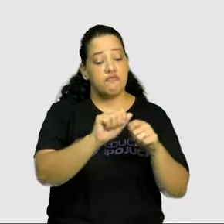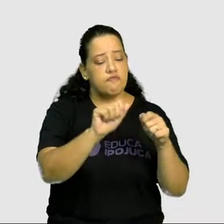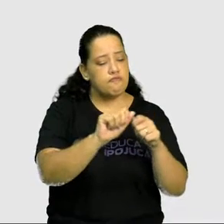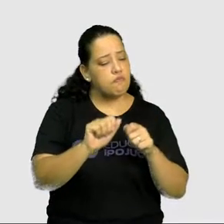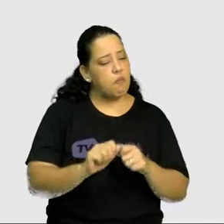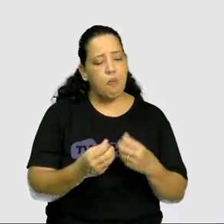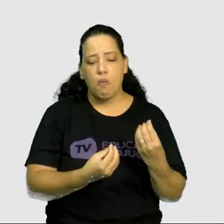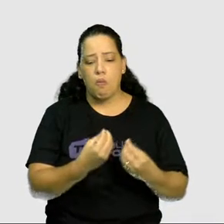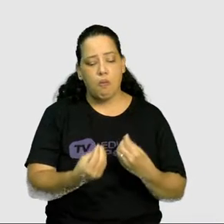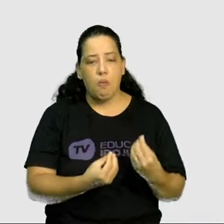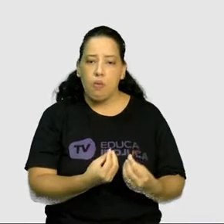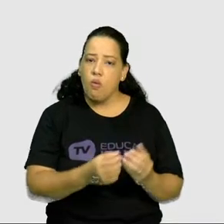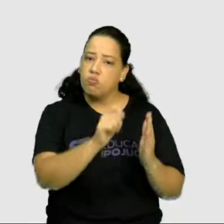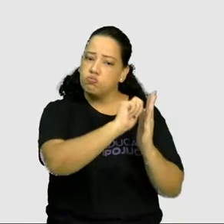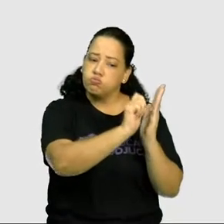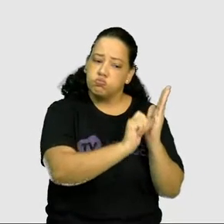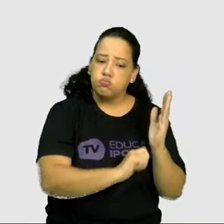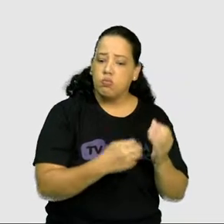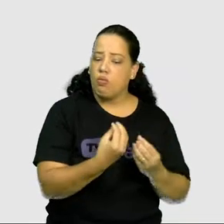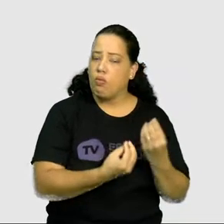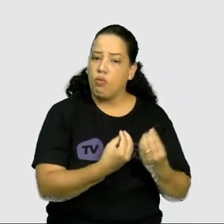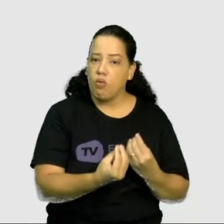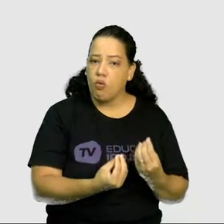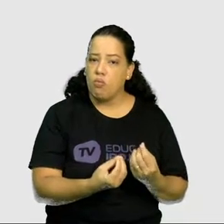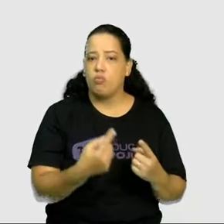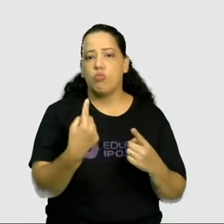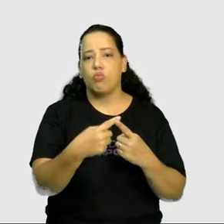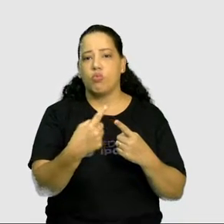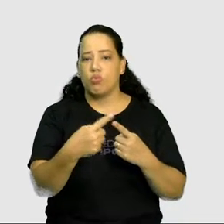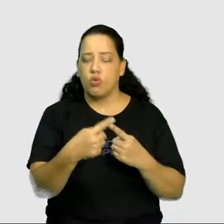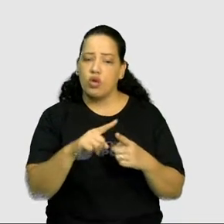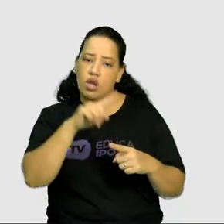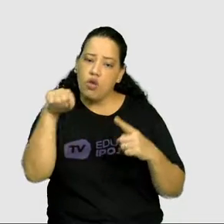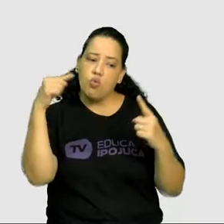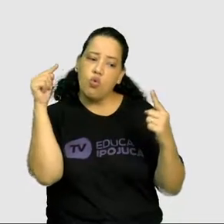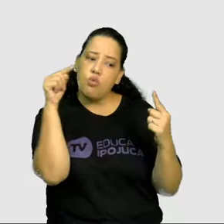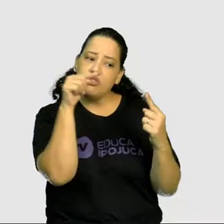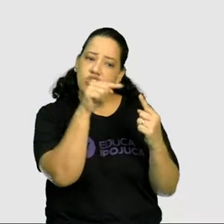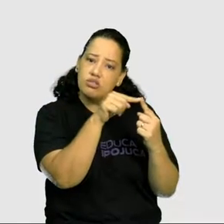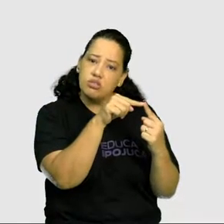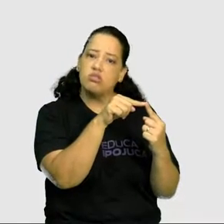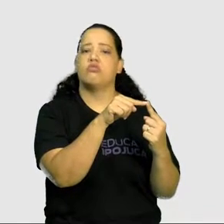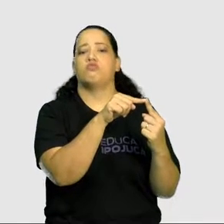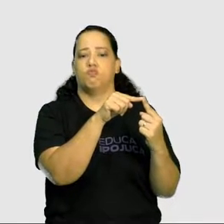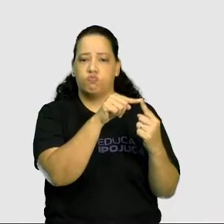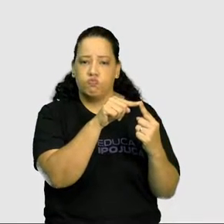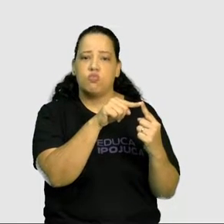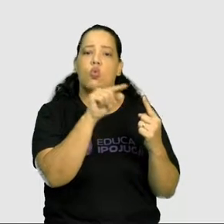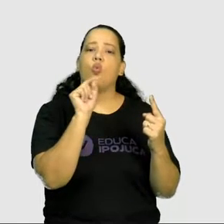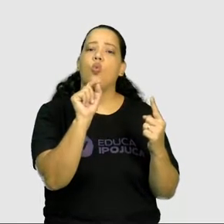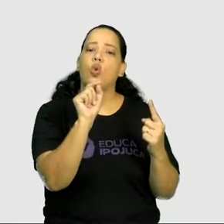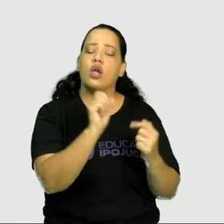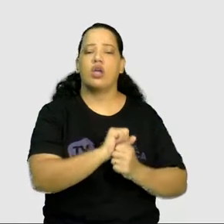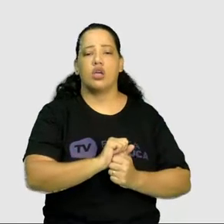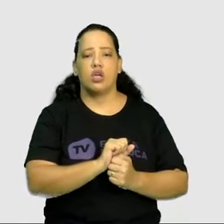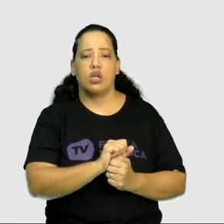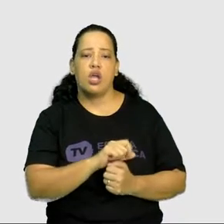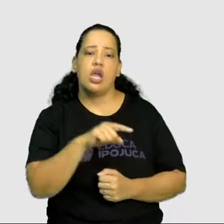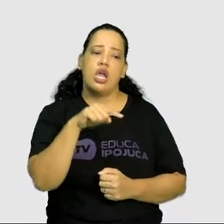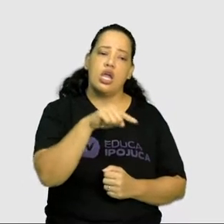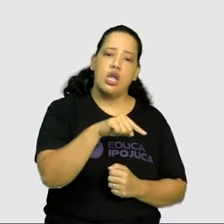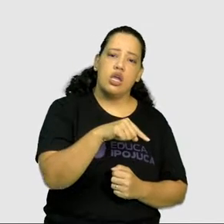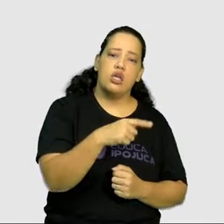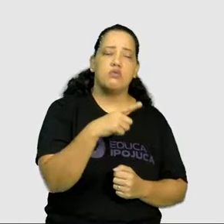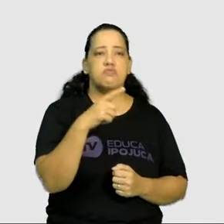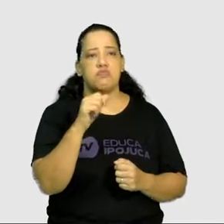pois sempre a sua finalidade estará com foco em atingir um objetivo, seja ele para